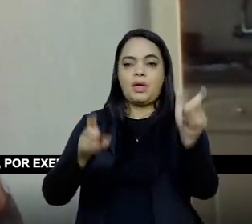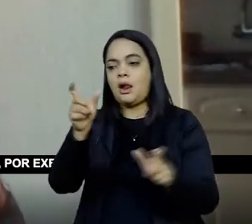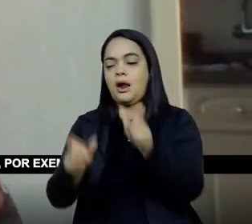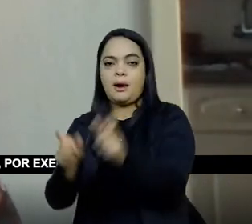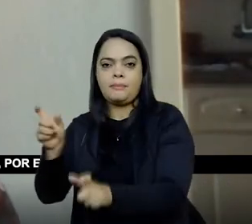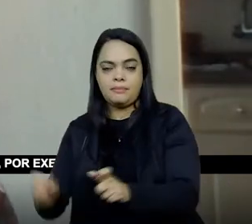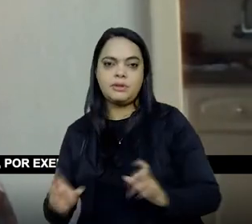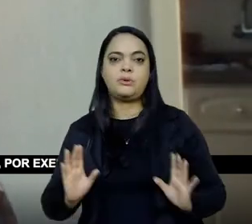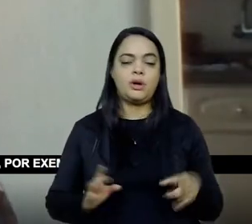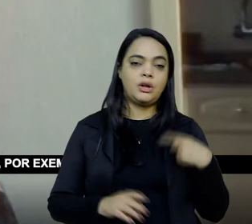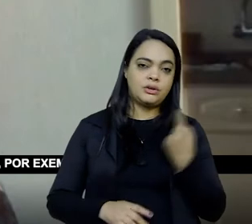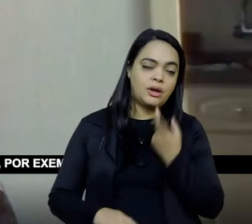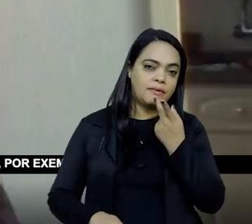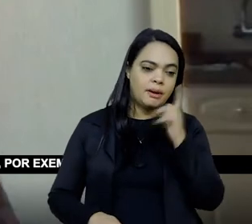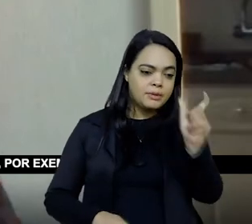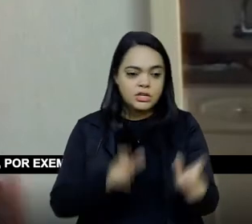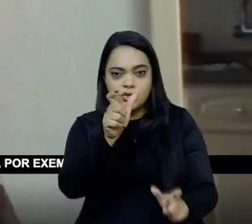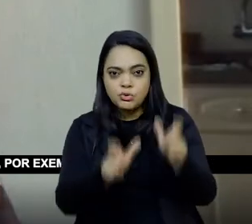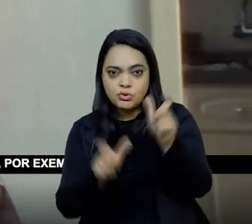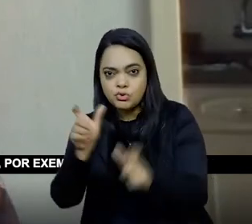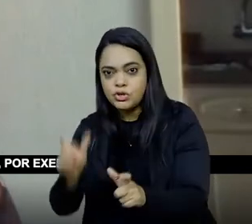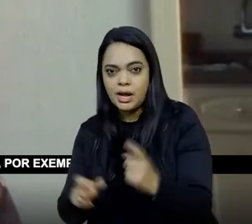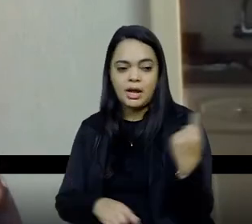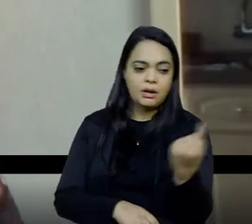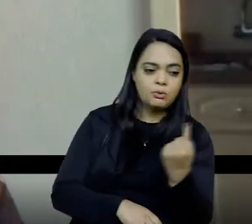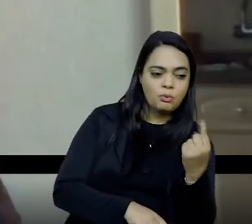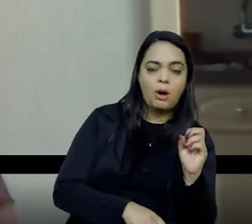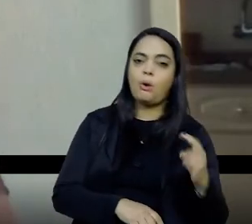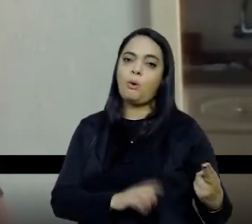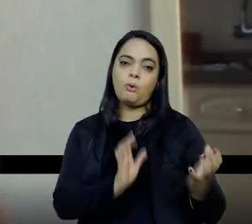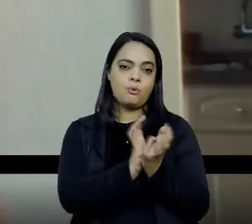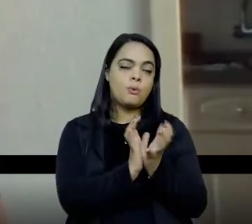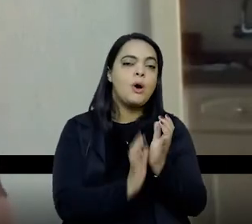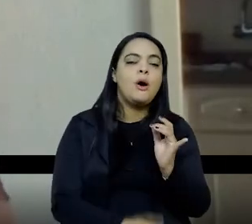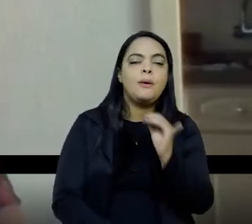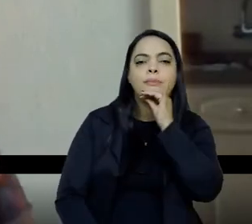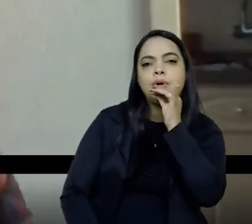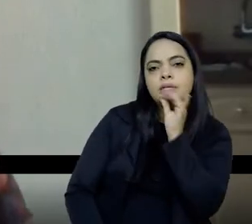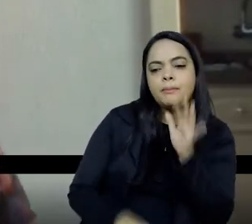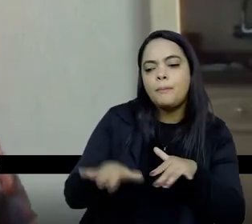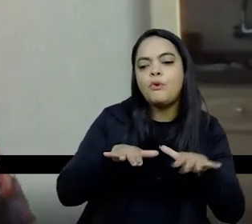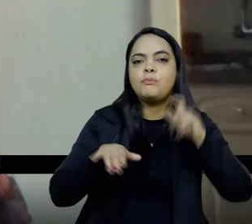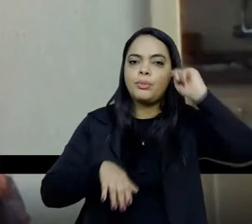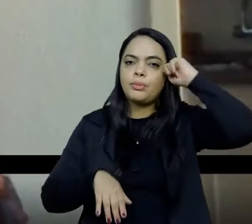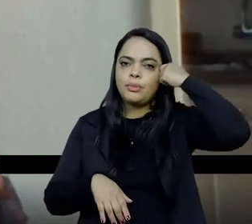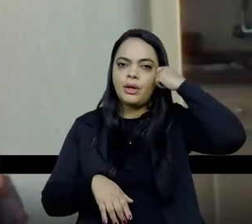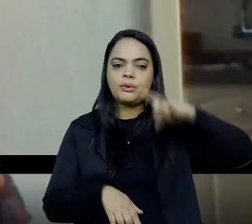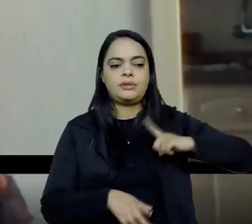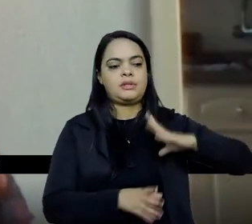a gente focou ali sujeitos mais individuais, não, não, tanto individuais, mas, por exemplo, o movimento negro ficou dentro do grupo